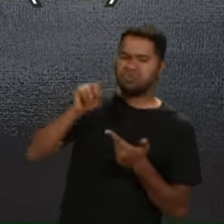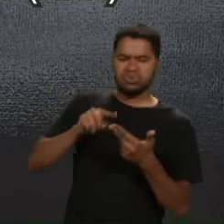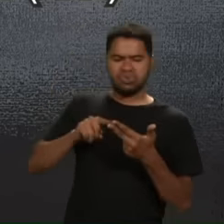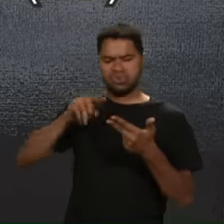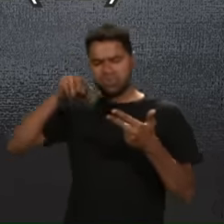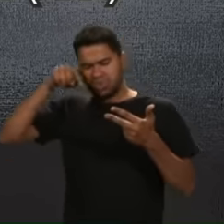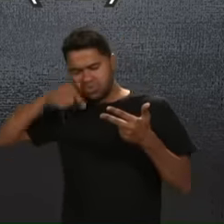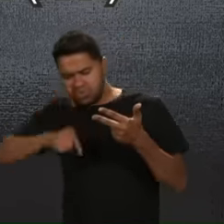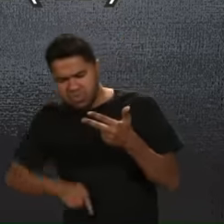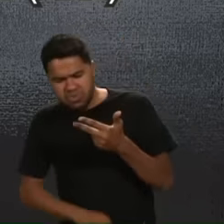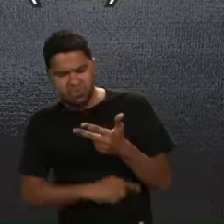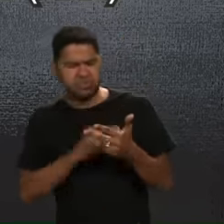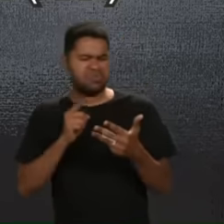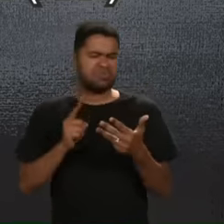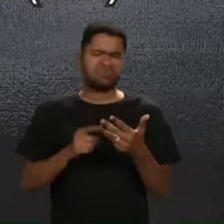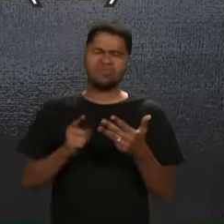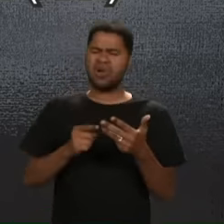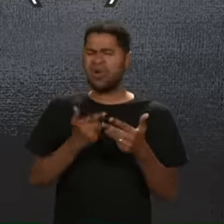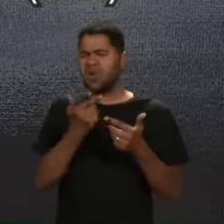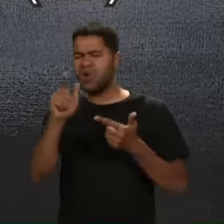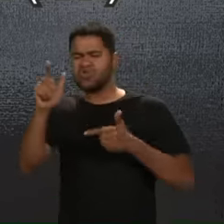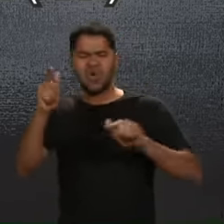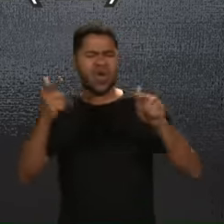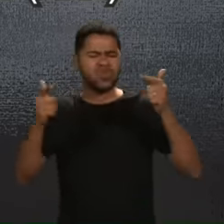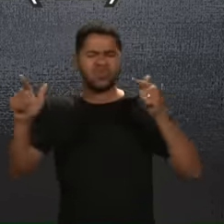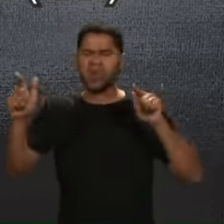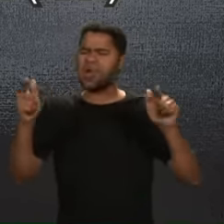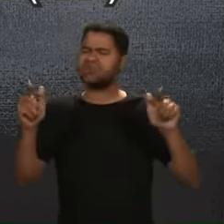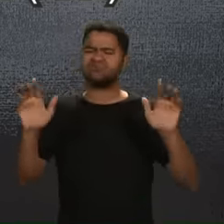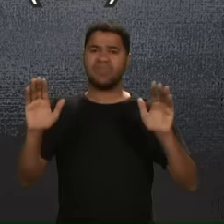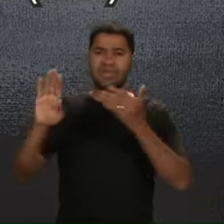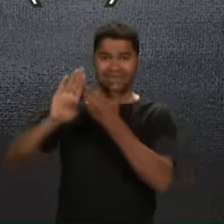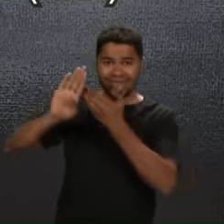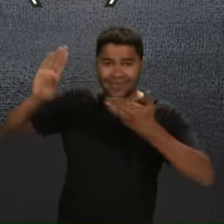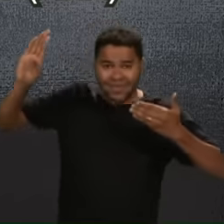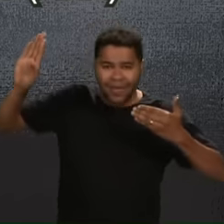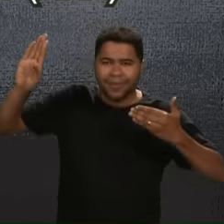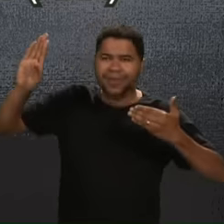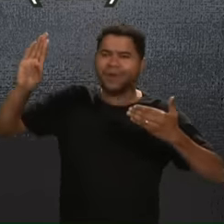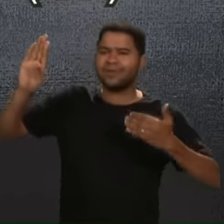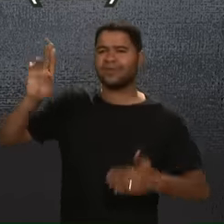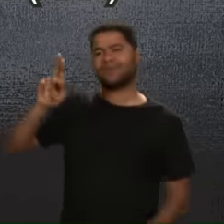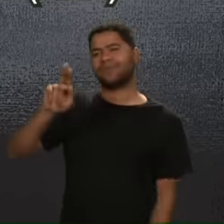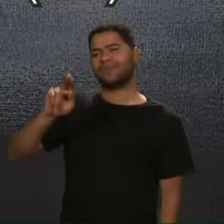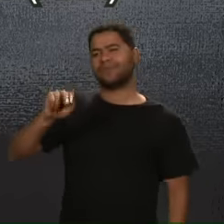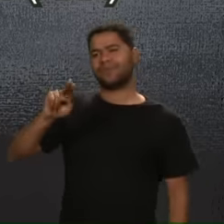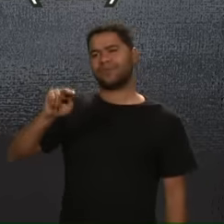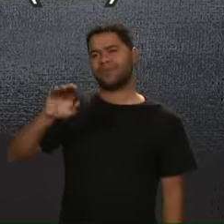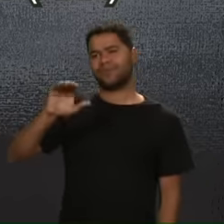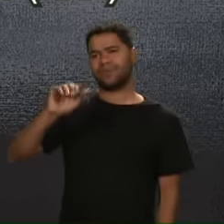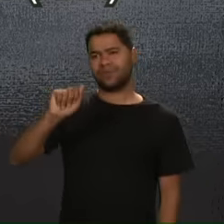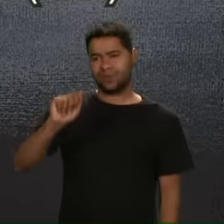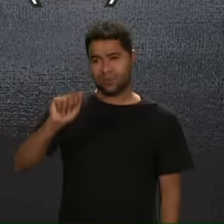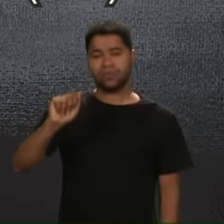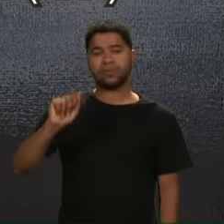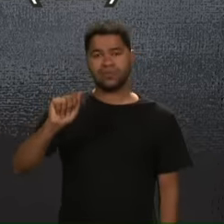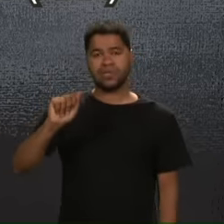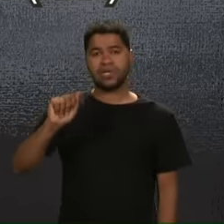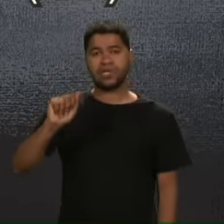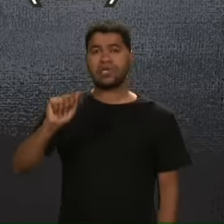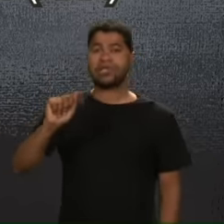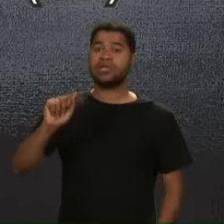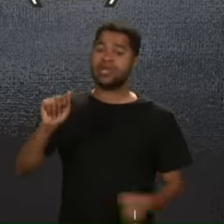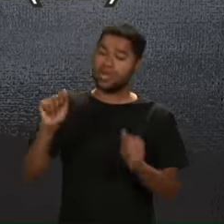profundidade Nem qualquer outra criatura Poderá separar-nos Do amor de Deus Que